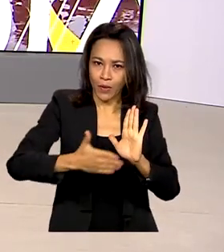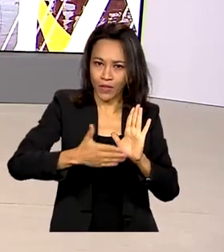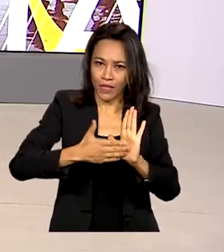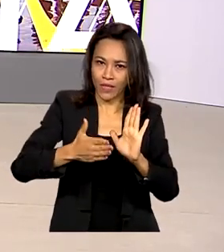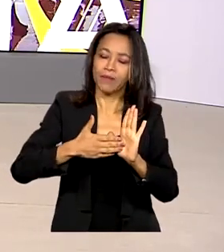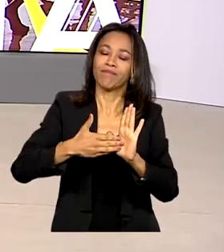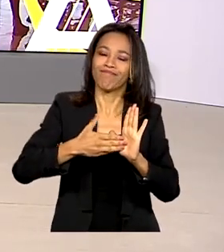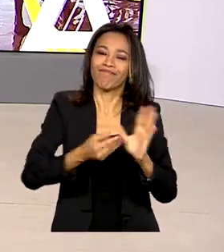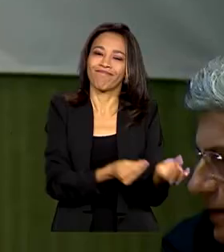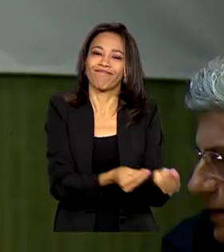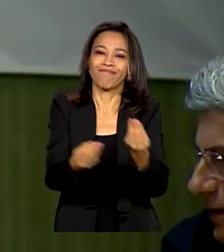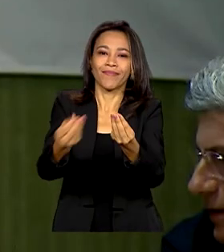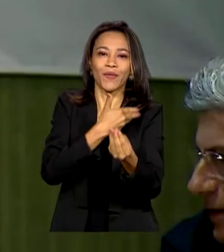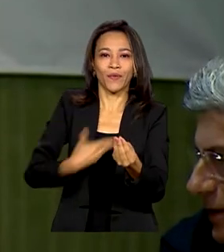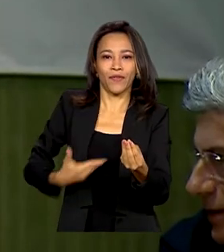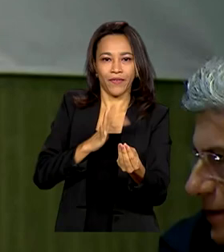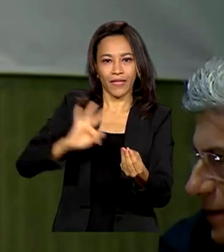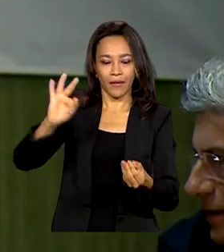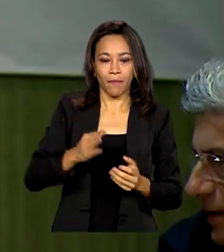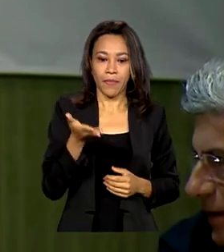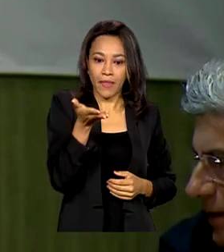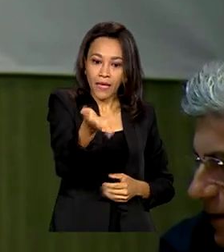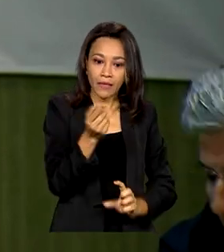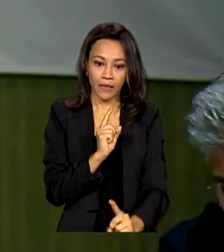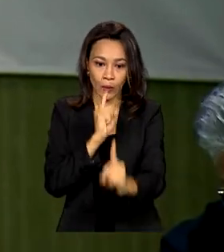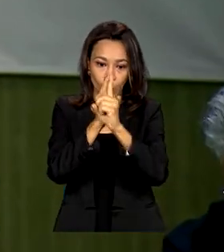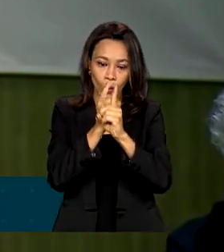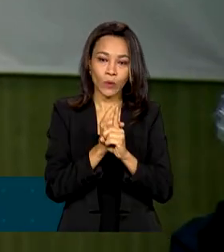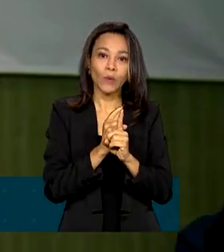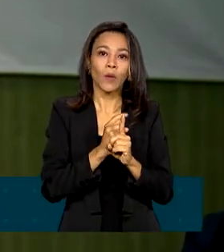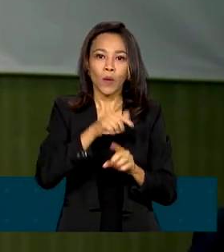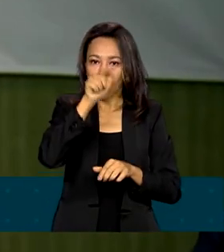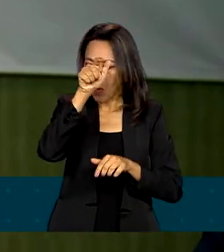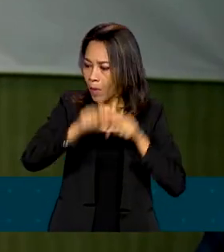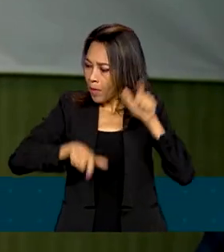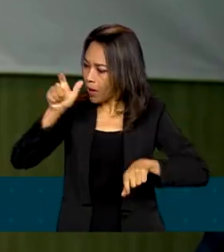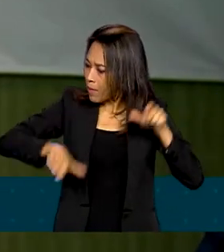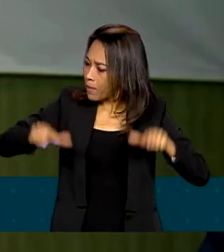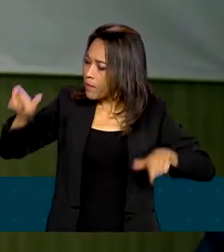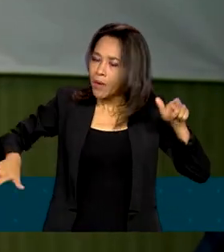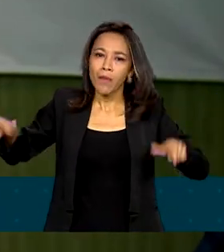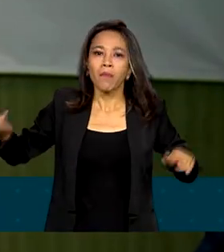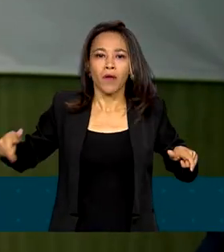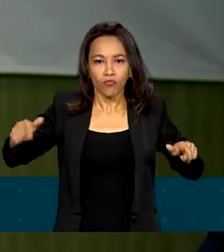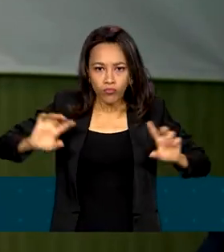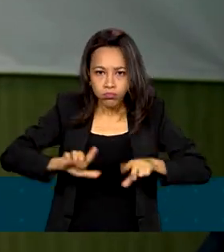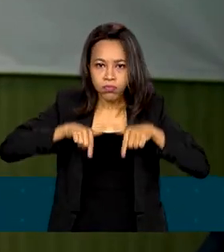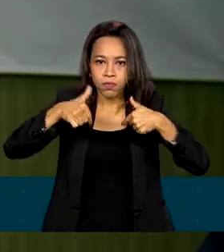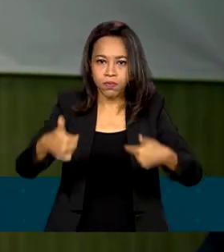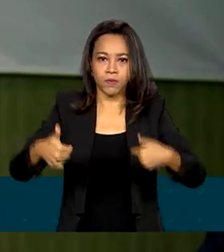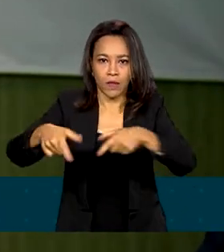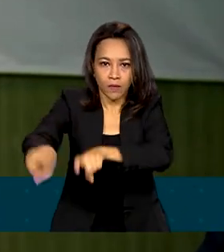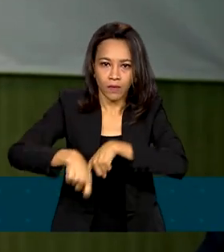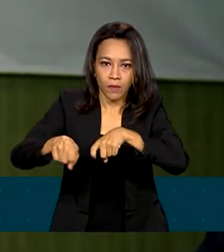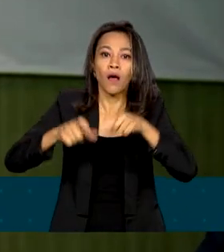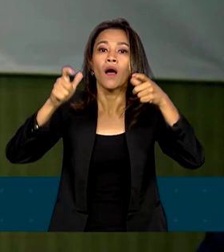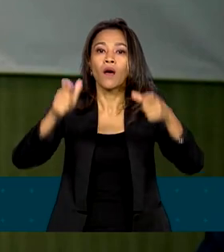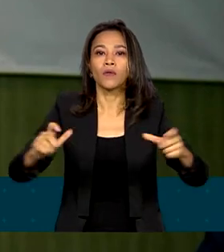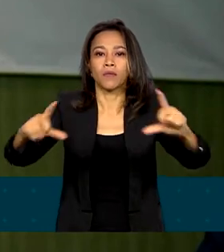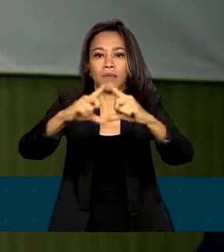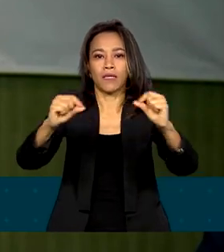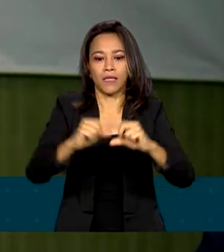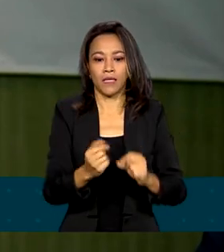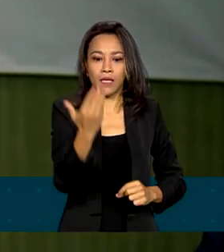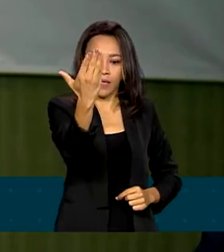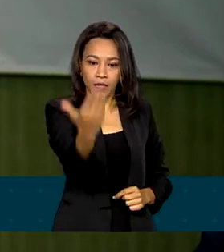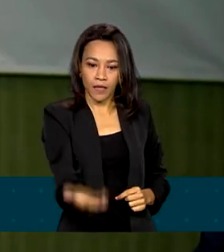ao governo federal. Durante encontro com integrantes da Confederação Nacional dos Trabalhadores Rurais, em Brasília, o